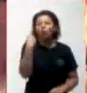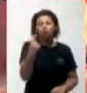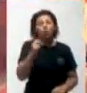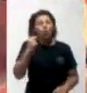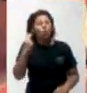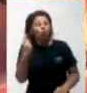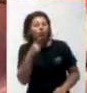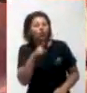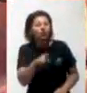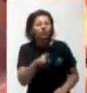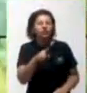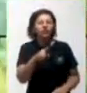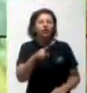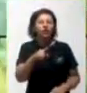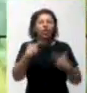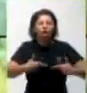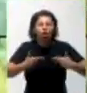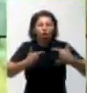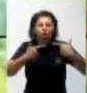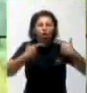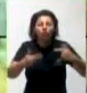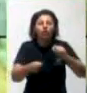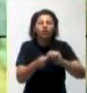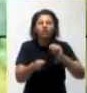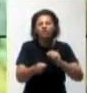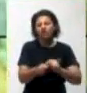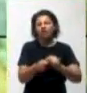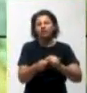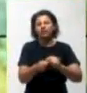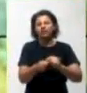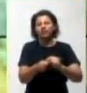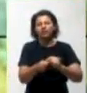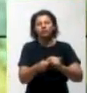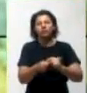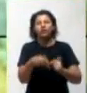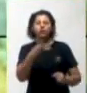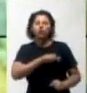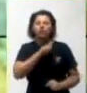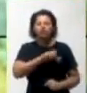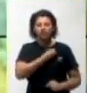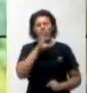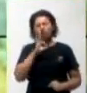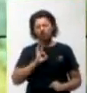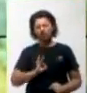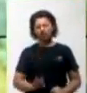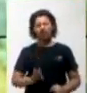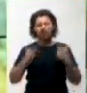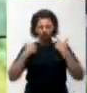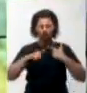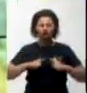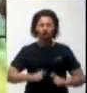você luta e exerce o autodomínio e é feliz, ou